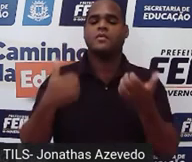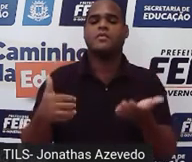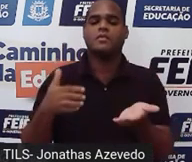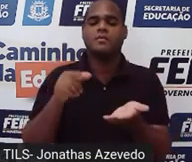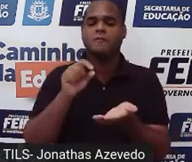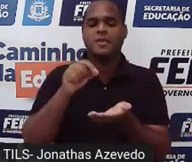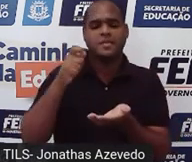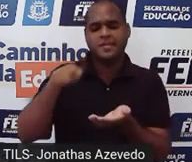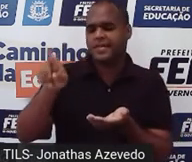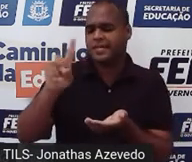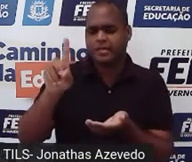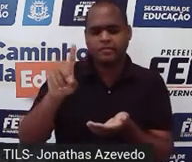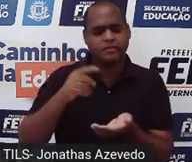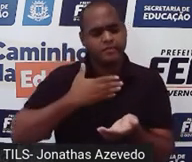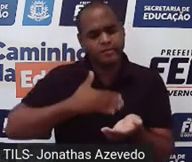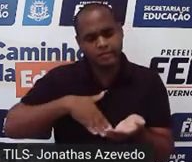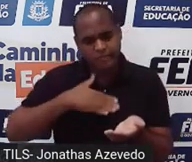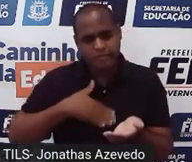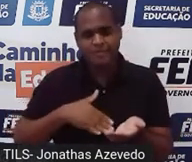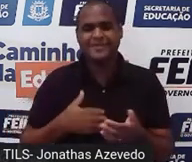precise. Beleza?